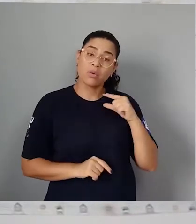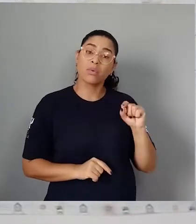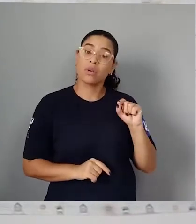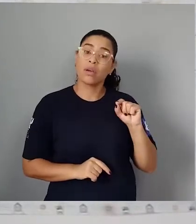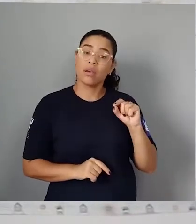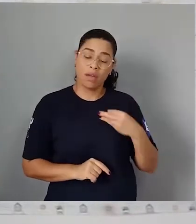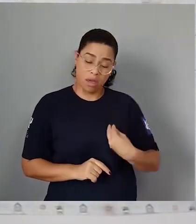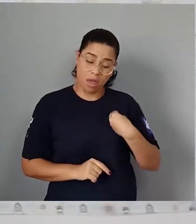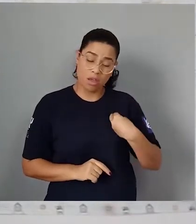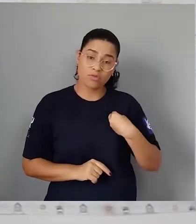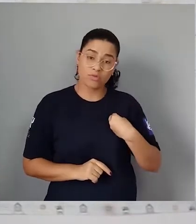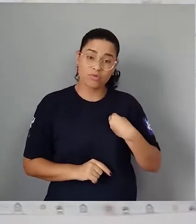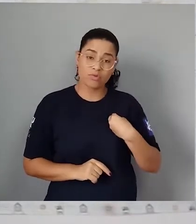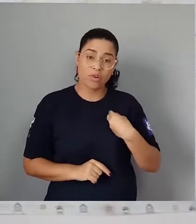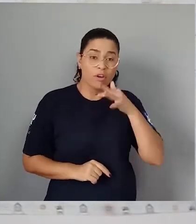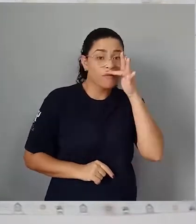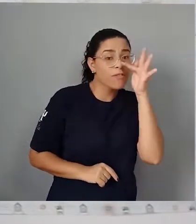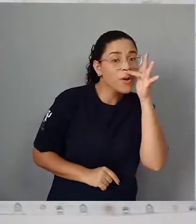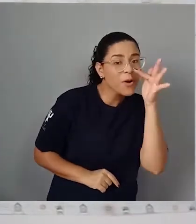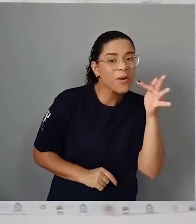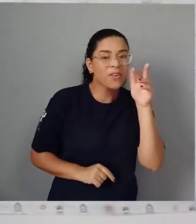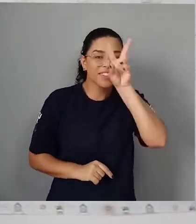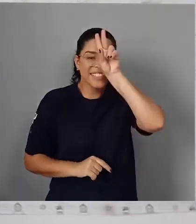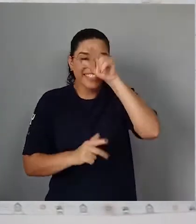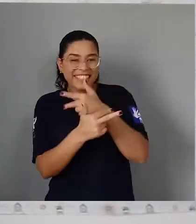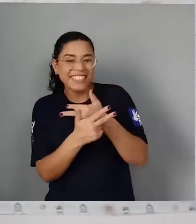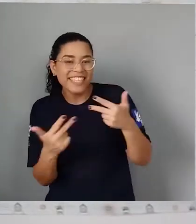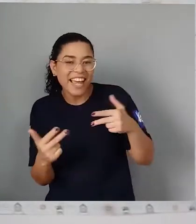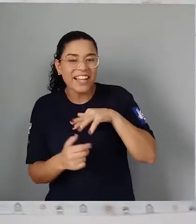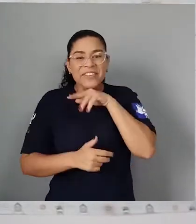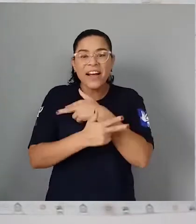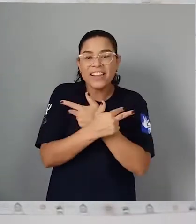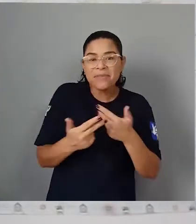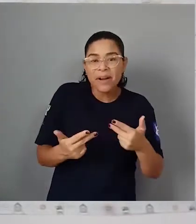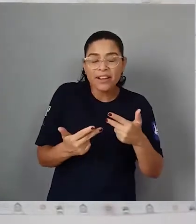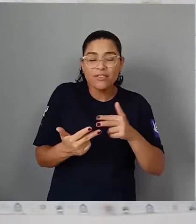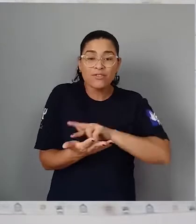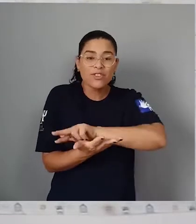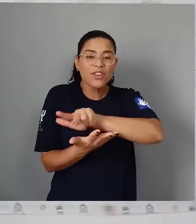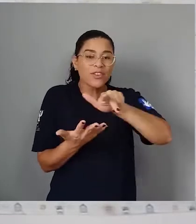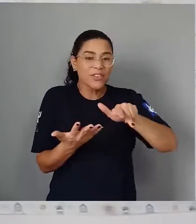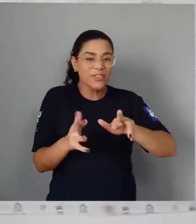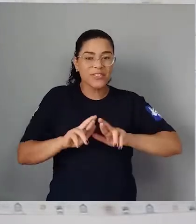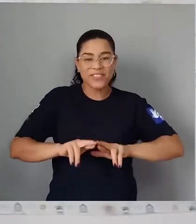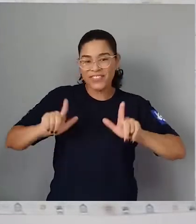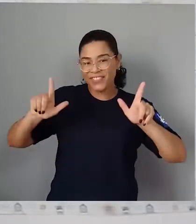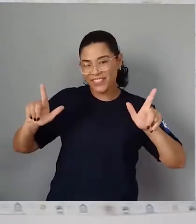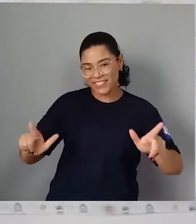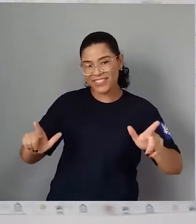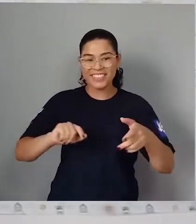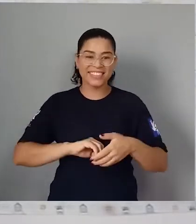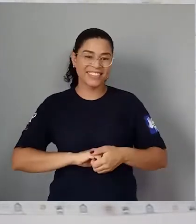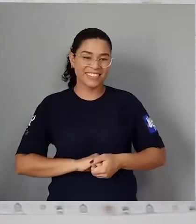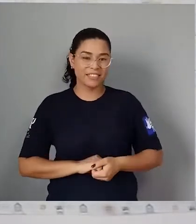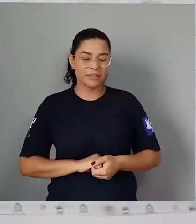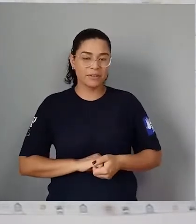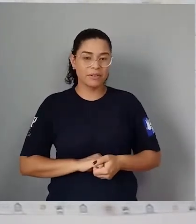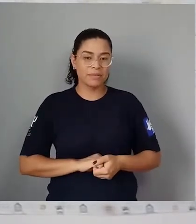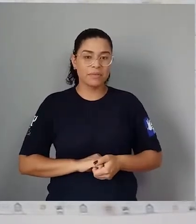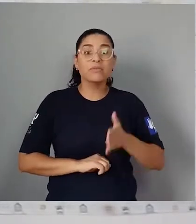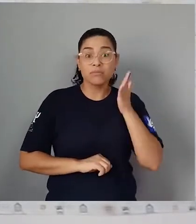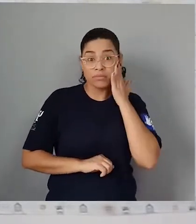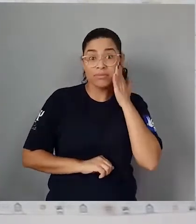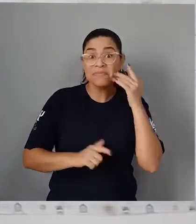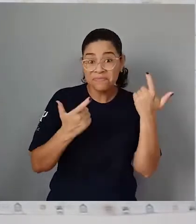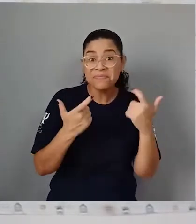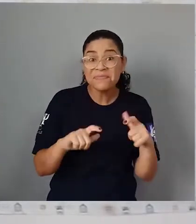Já descobriu onde é? Pode arriscar sem medo Hum... É o jardim da dona